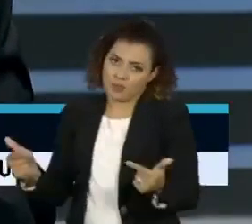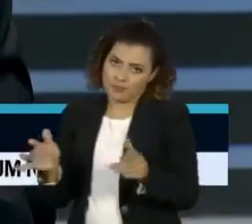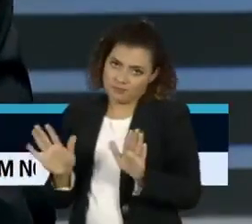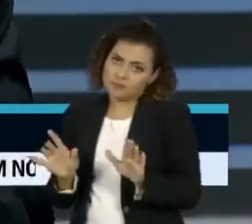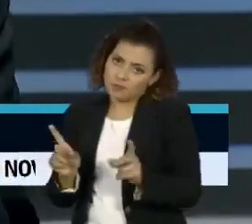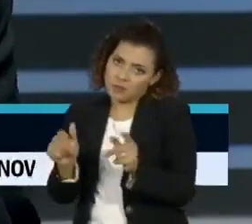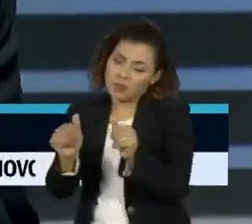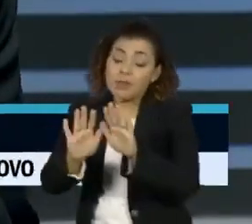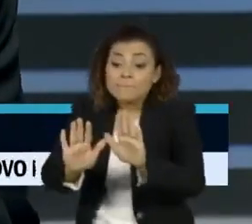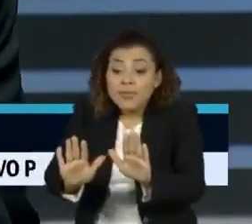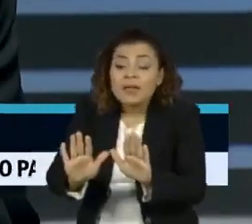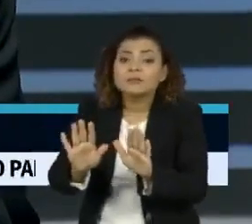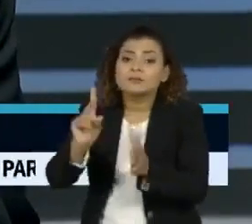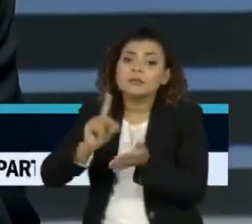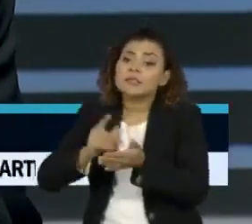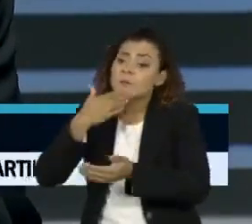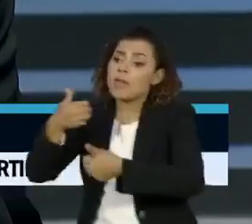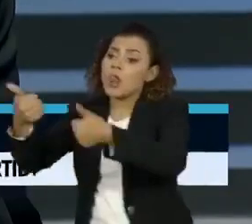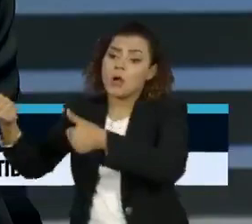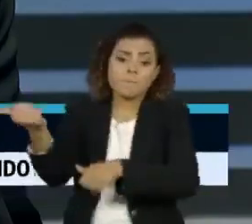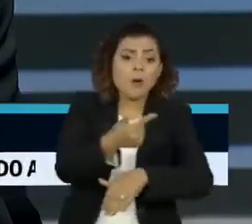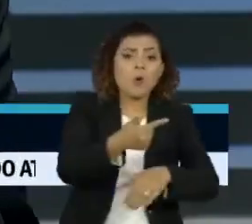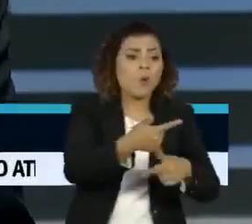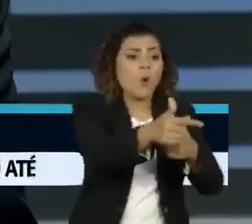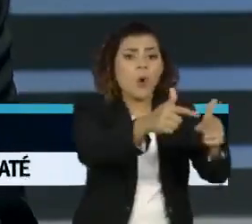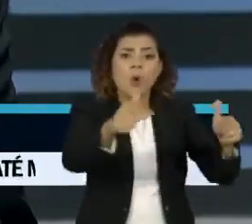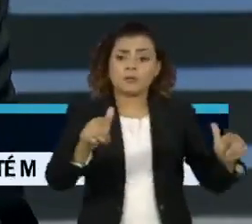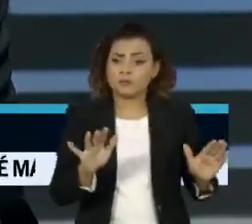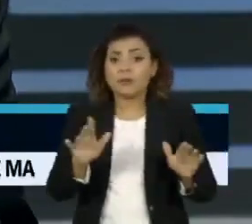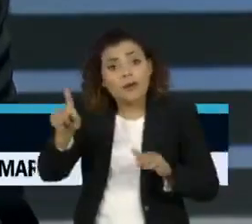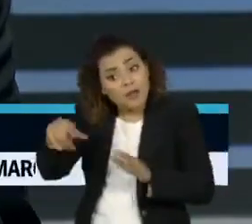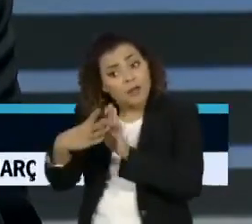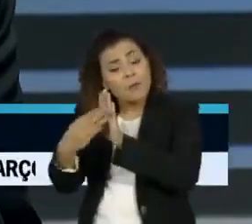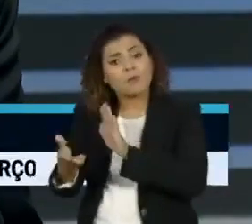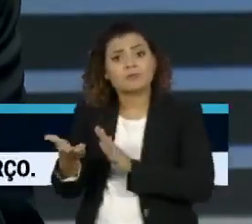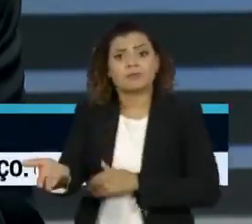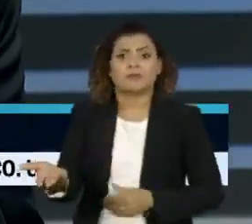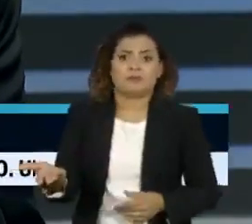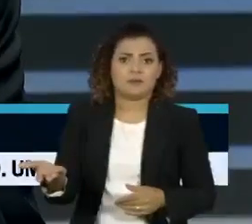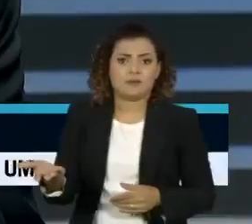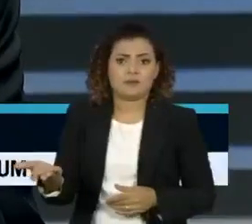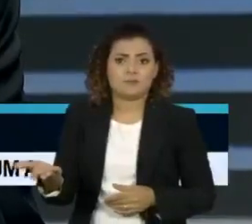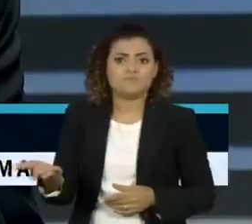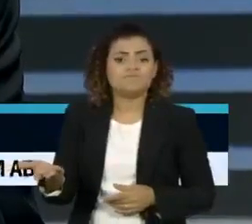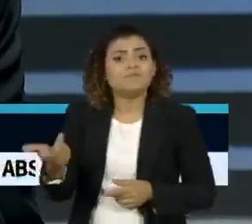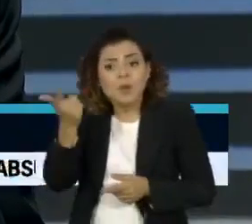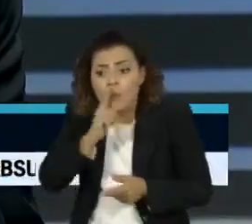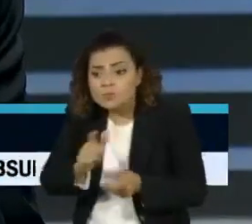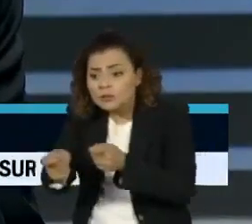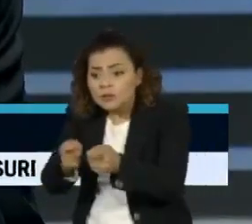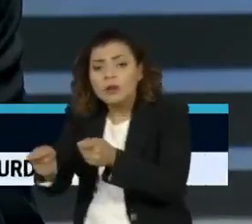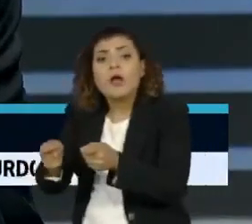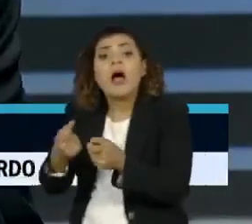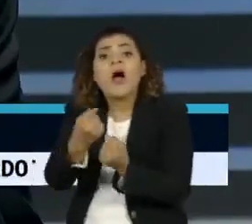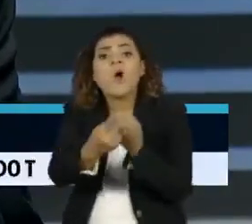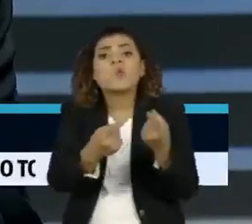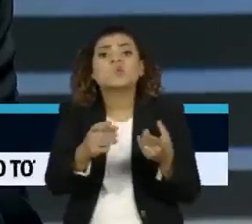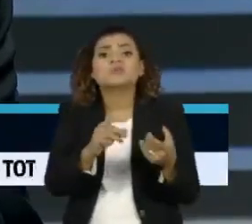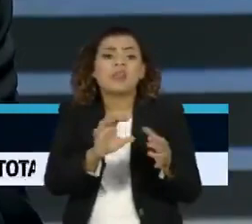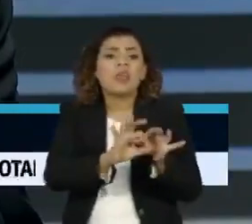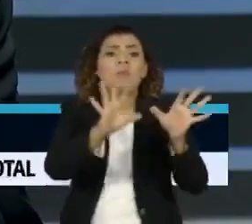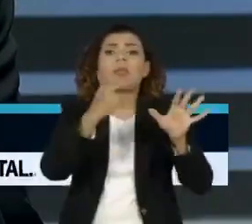mas elas têm se saído muito melhor. Então, acho que isso devia ser um ensinamento para alguns liberais que ficam